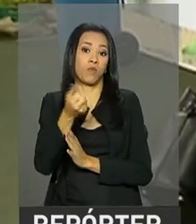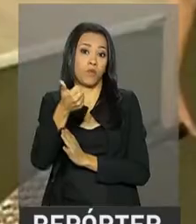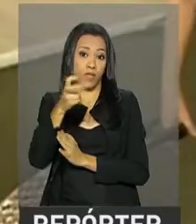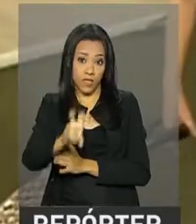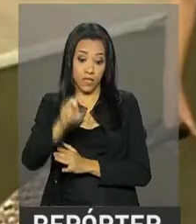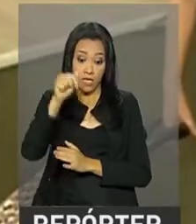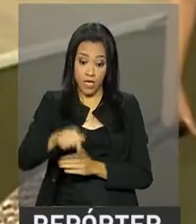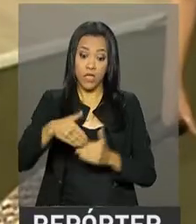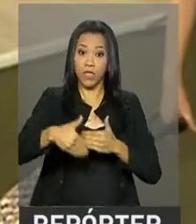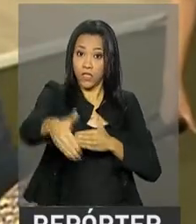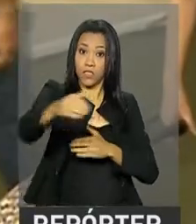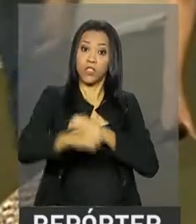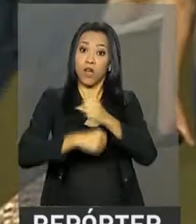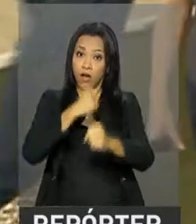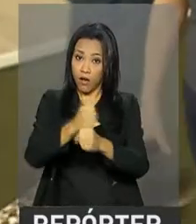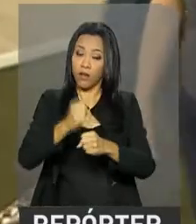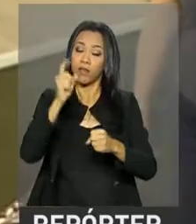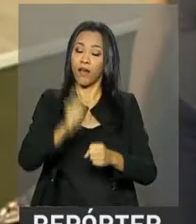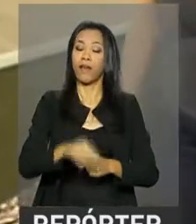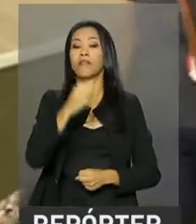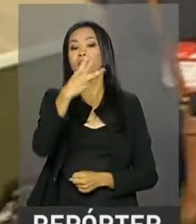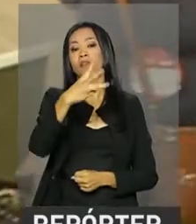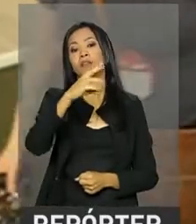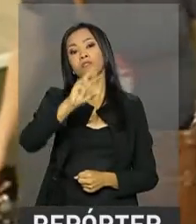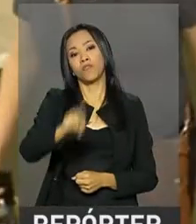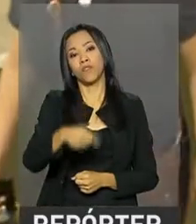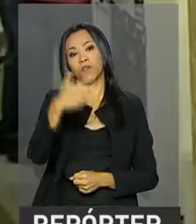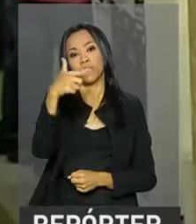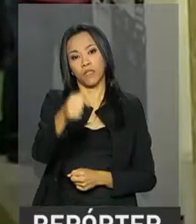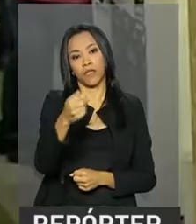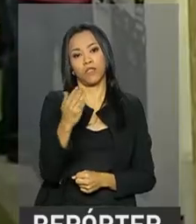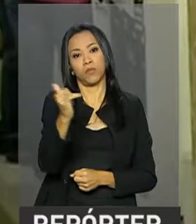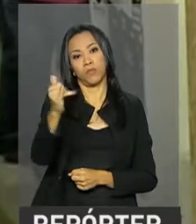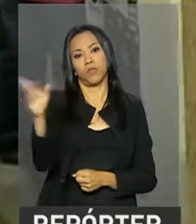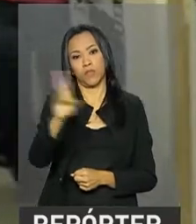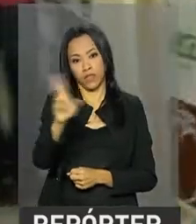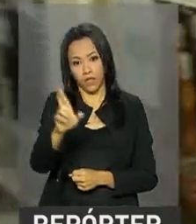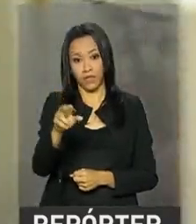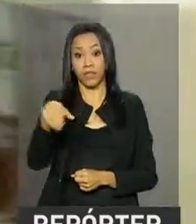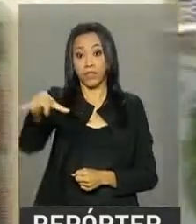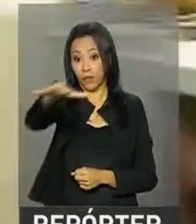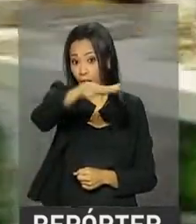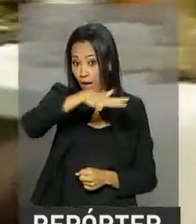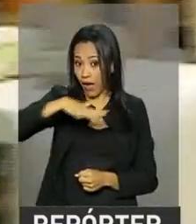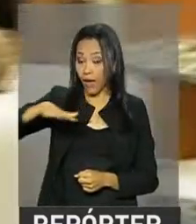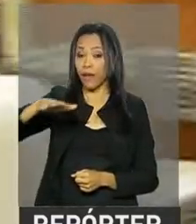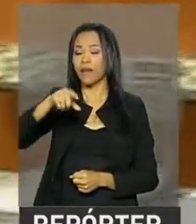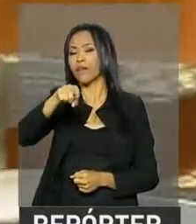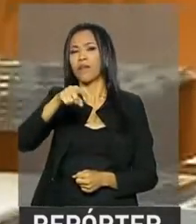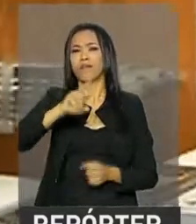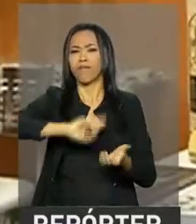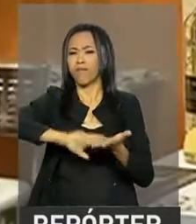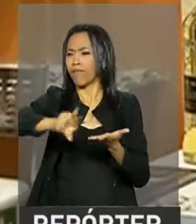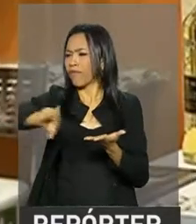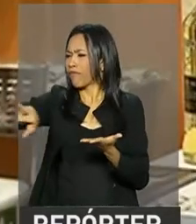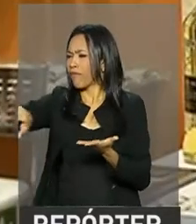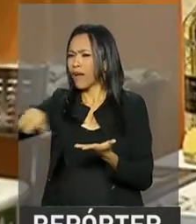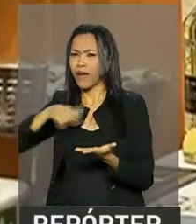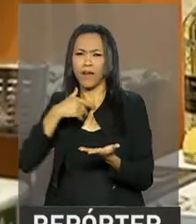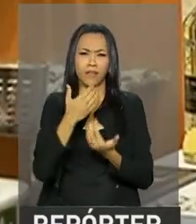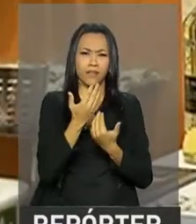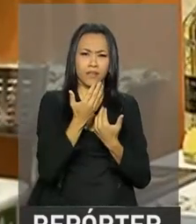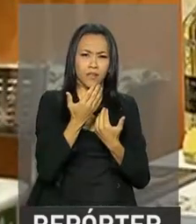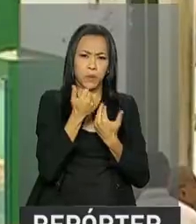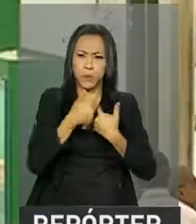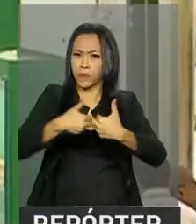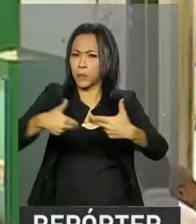este ano é chegar a cerca de 3,7 bilhões de reais. Um mercado com uma enorme e crescente variedade de mercadorias e